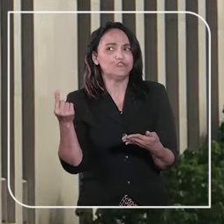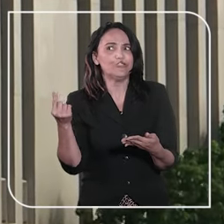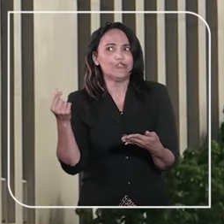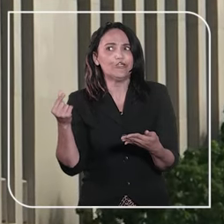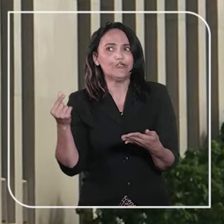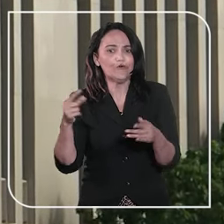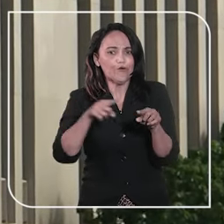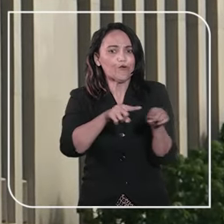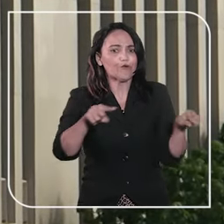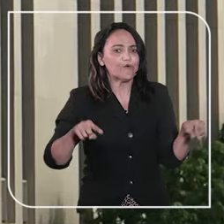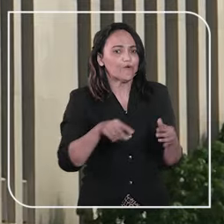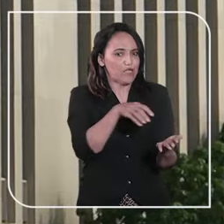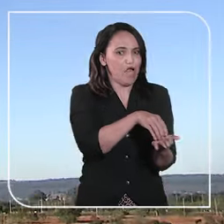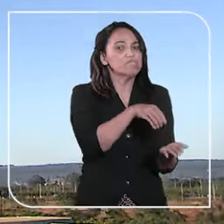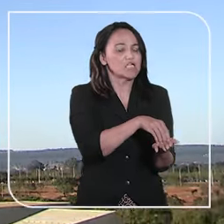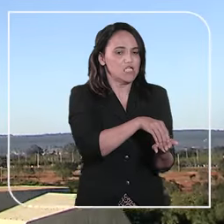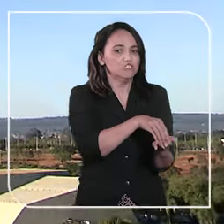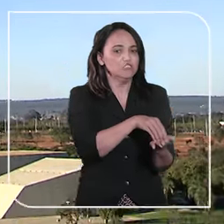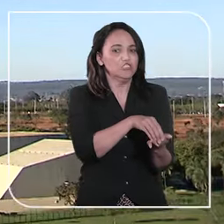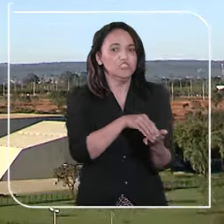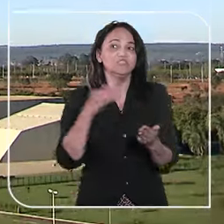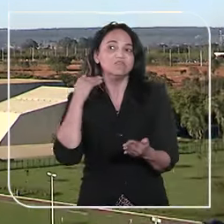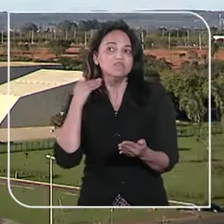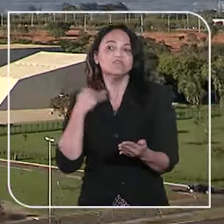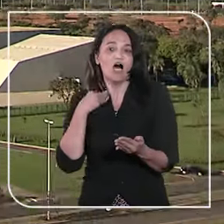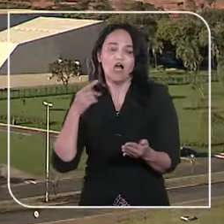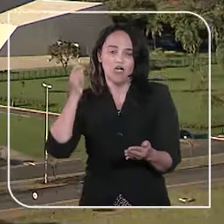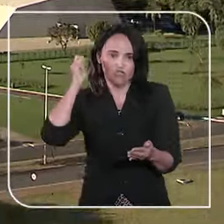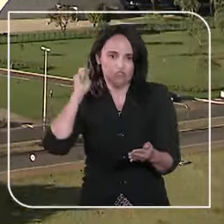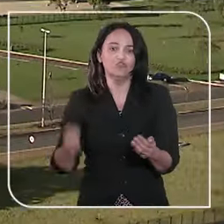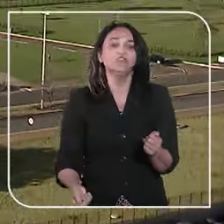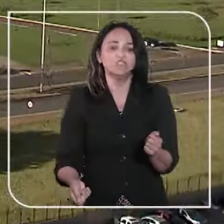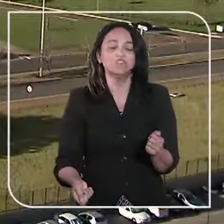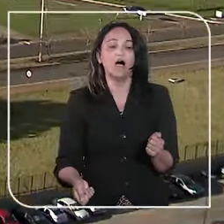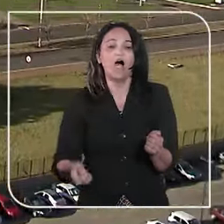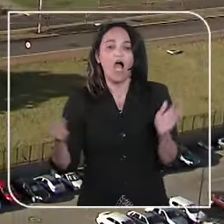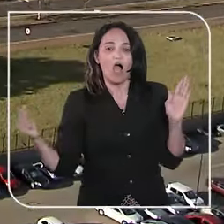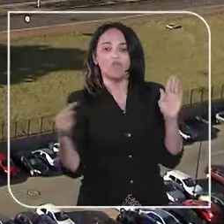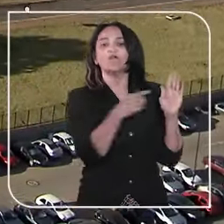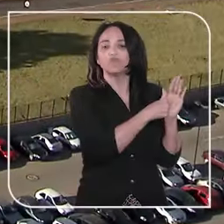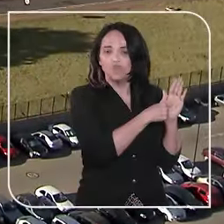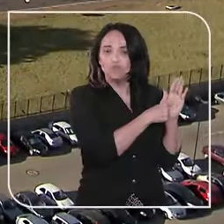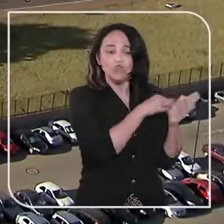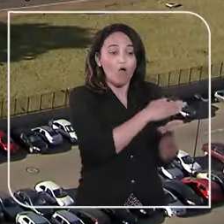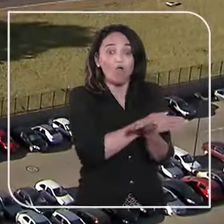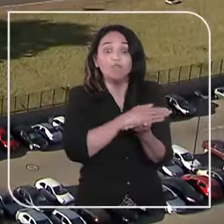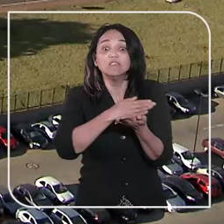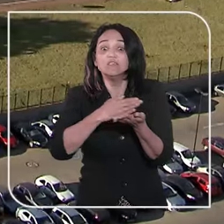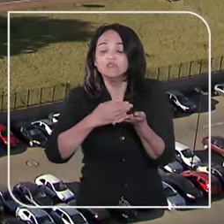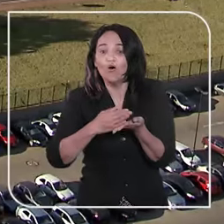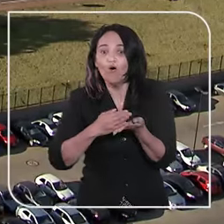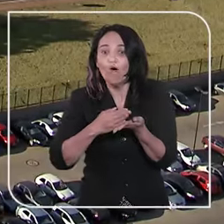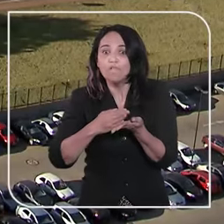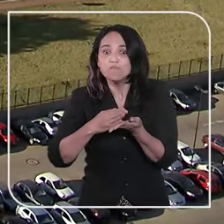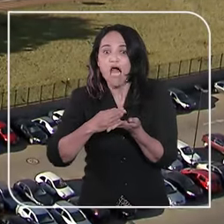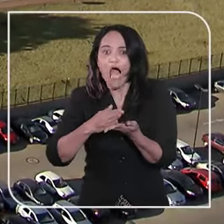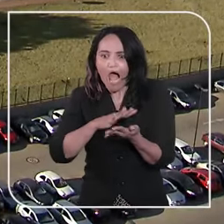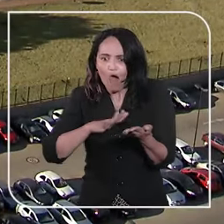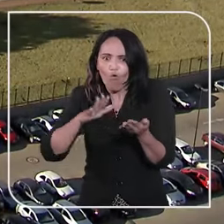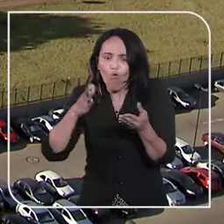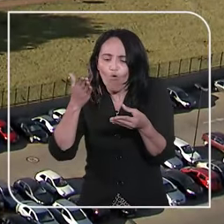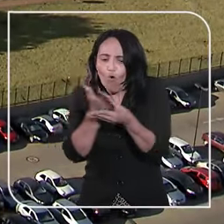no gabinete da magistrada. Com o recebimento da denúncia pelo STJ, tem início a fase de ação penal